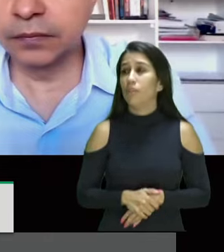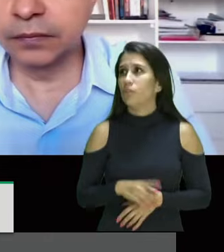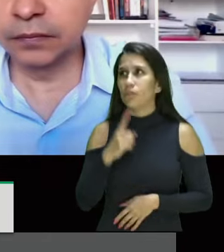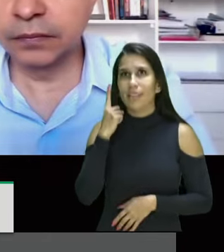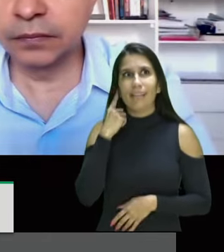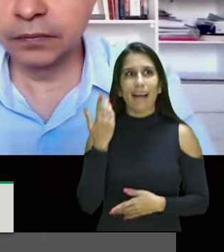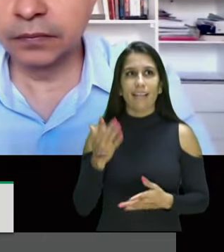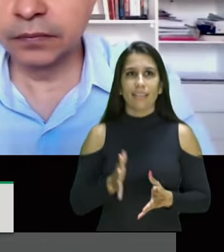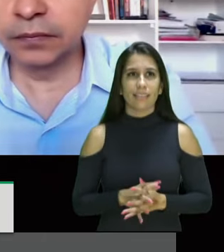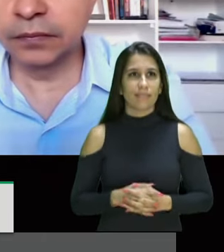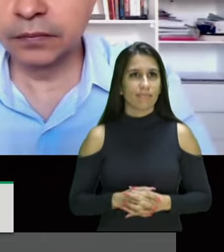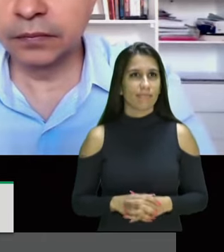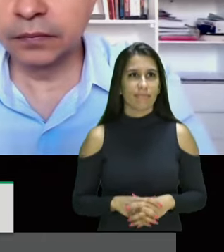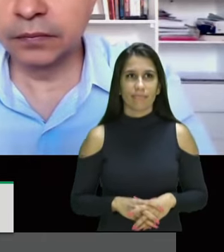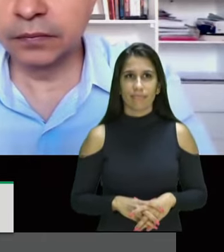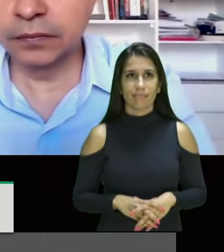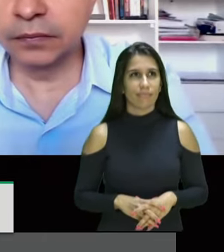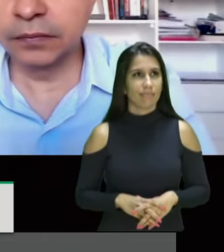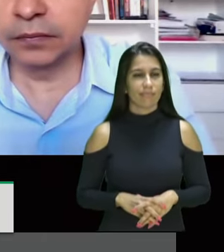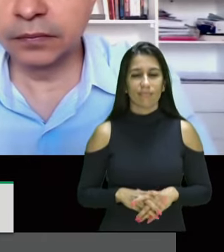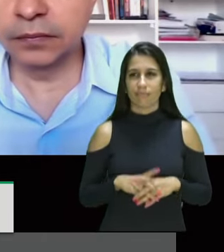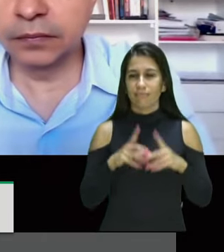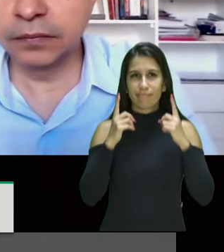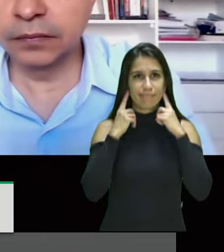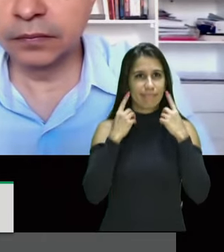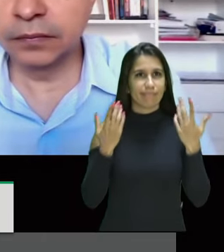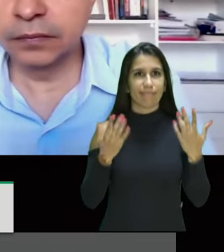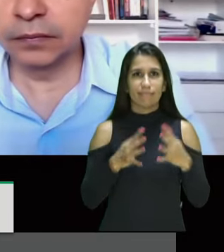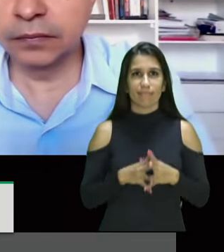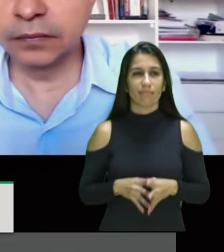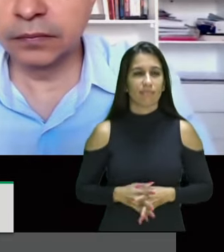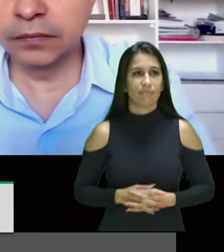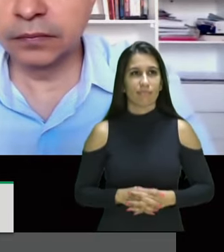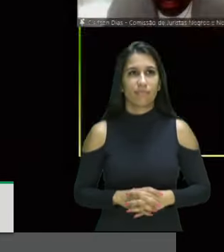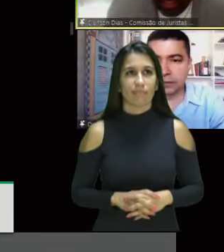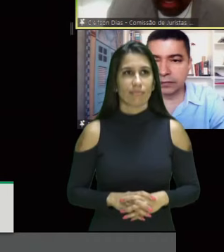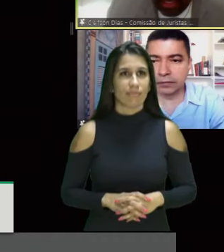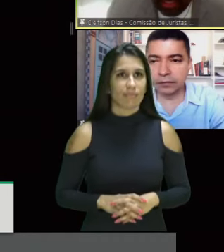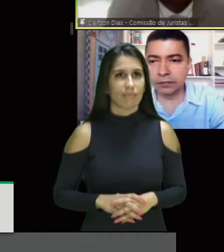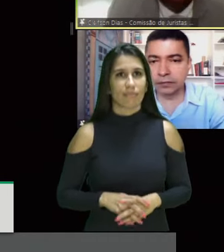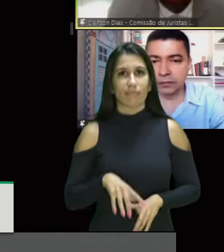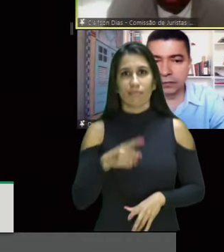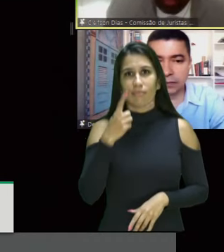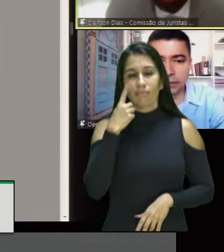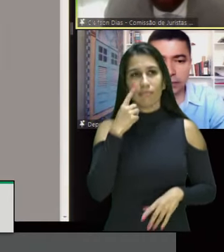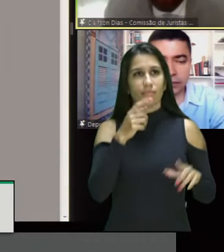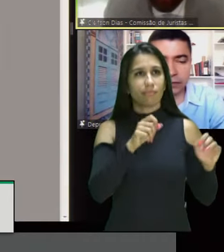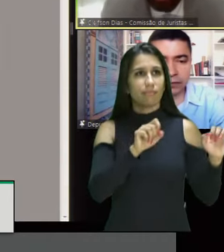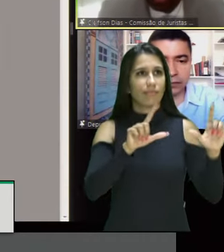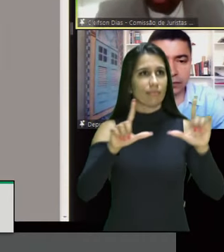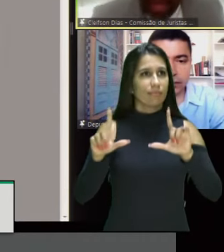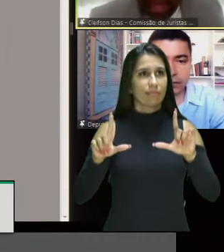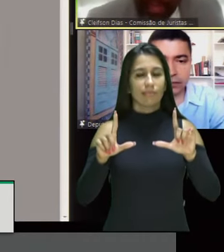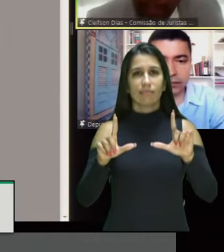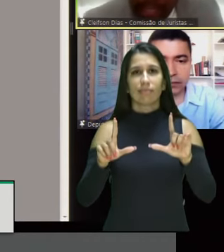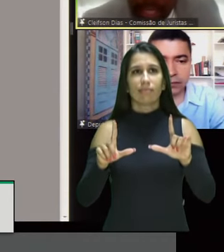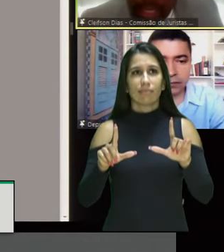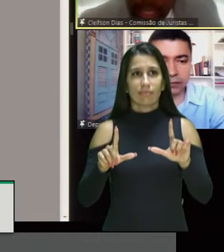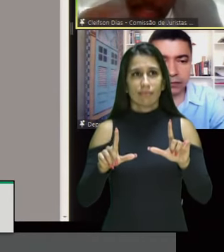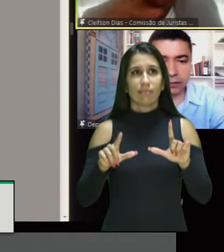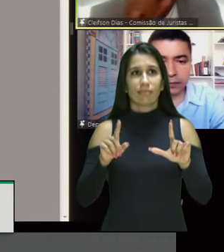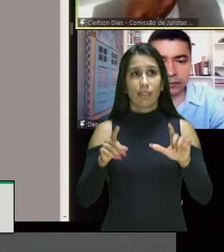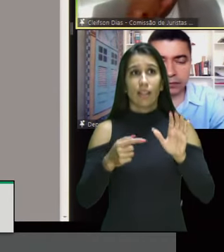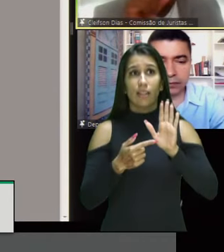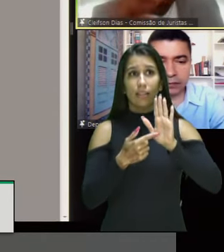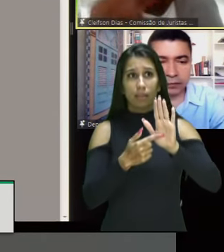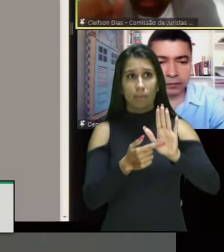Award em 2014. Eu vou somente projetar aqui, deputado, só para mencionar essa parte aqui em